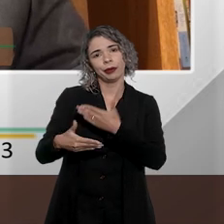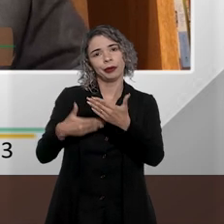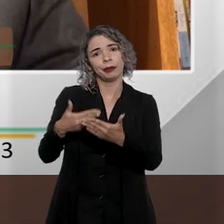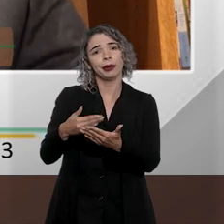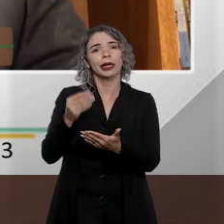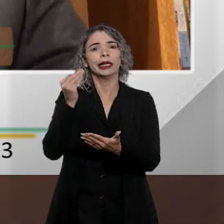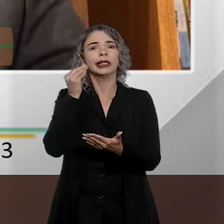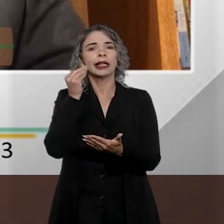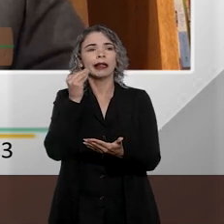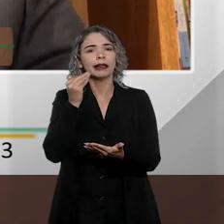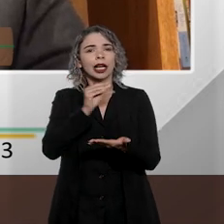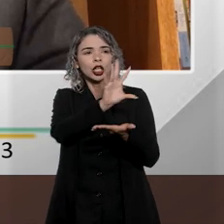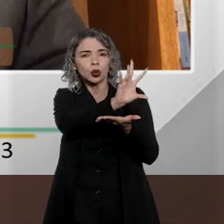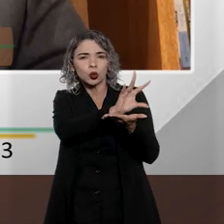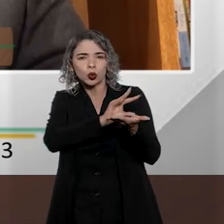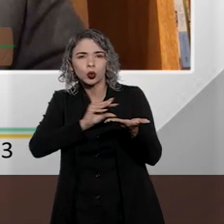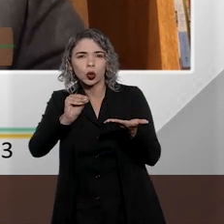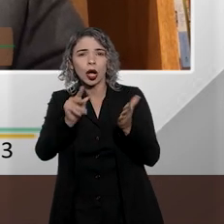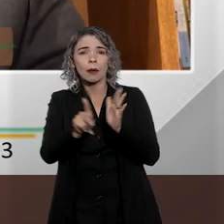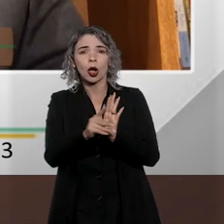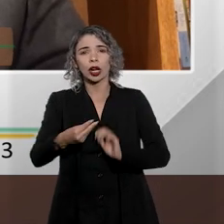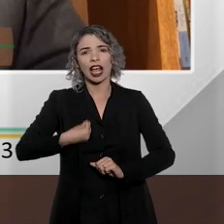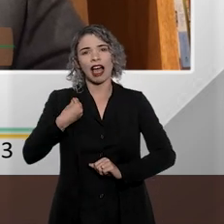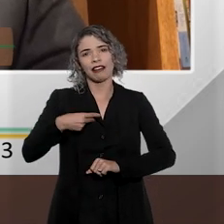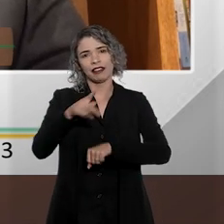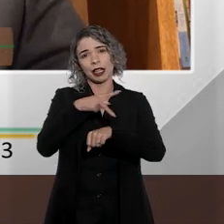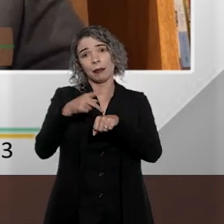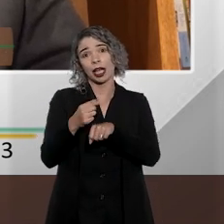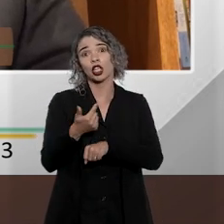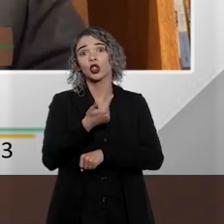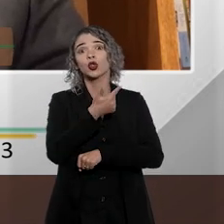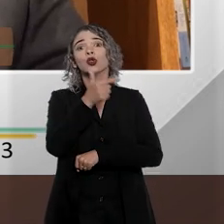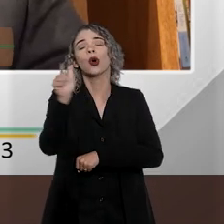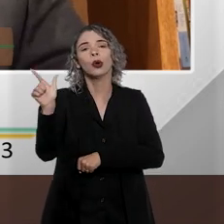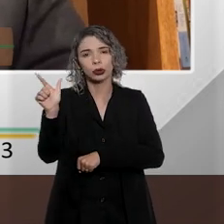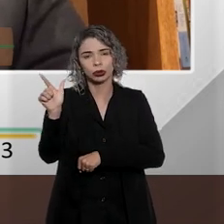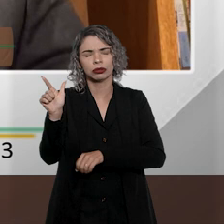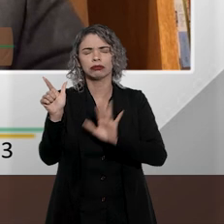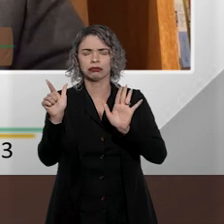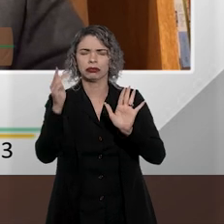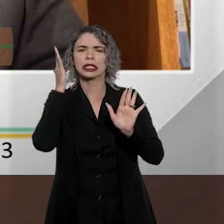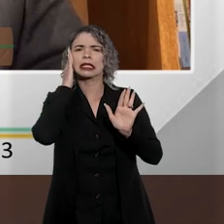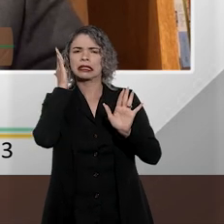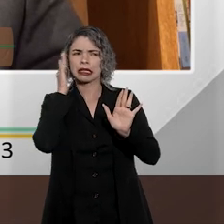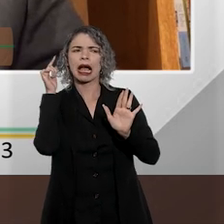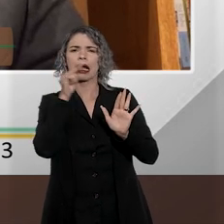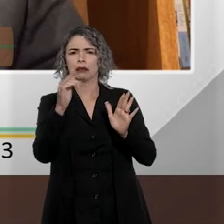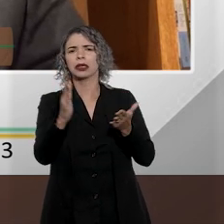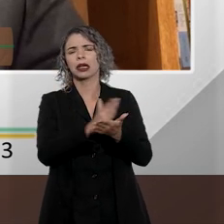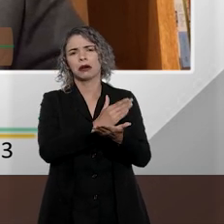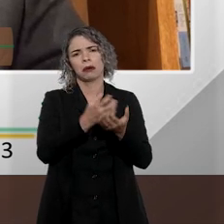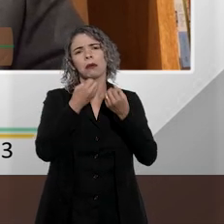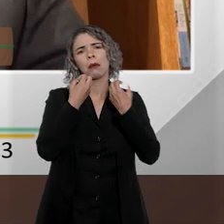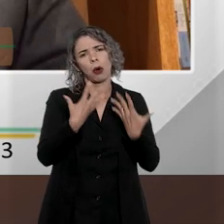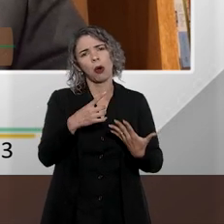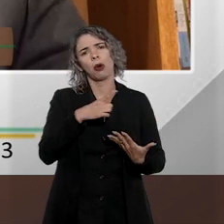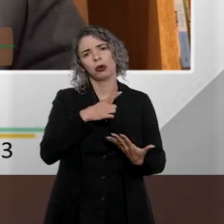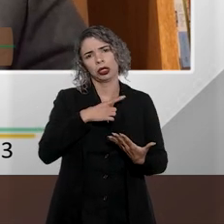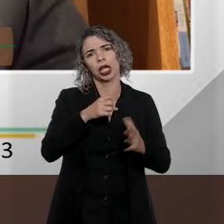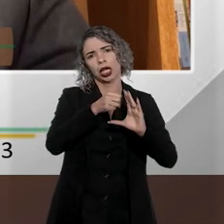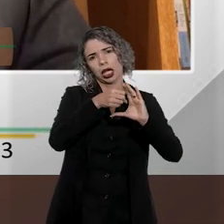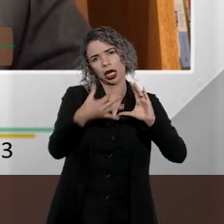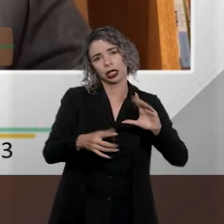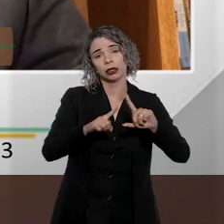construídas para realidades muito diferentes das nossas, e eu não estou dizendo que elas não tenham as suas utilidades, evidentemente possuem,